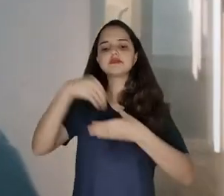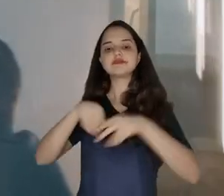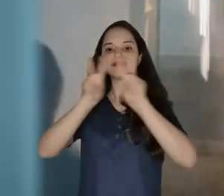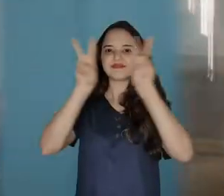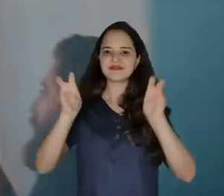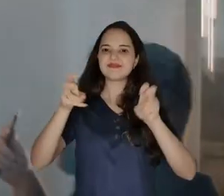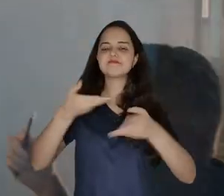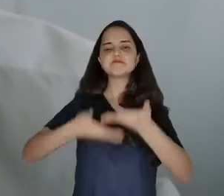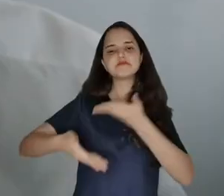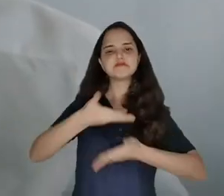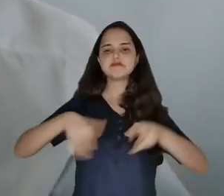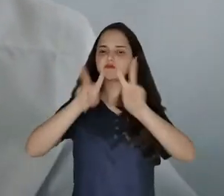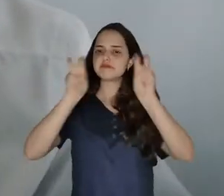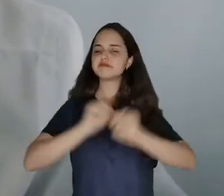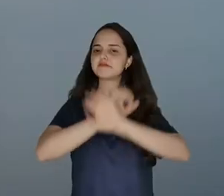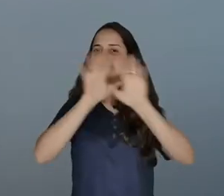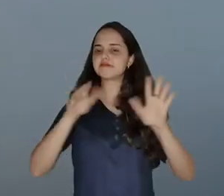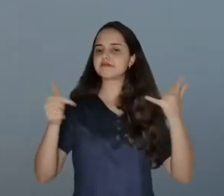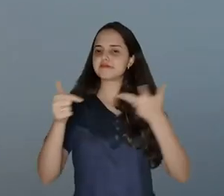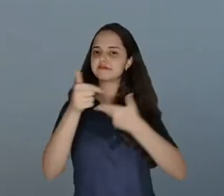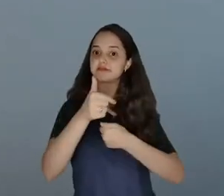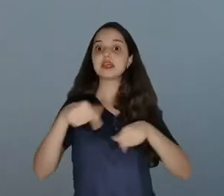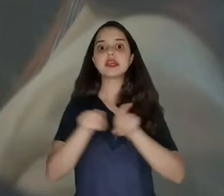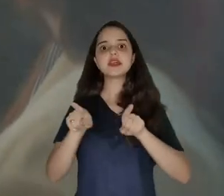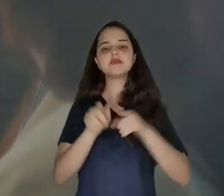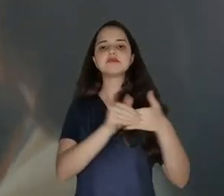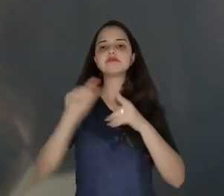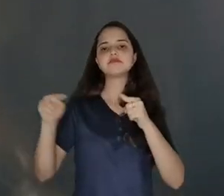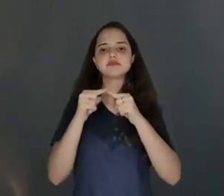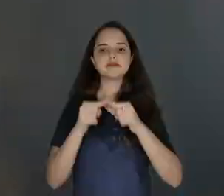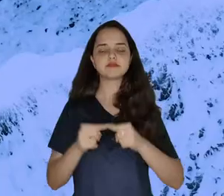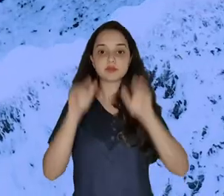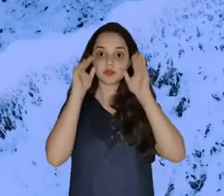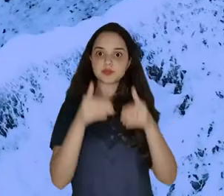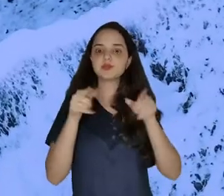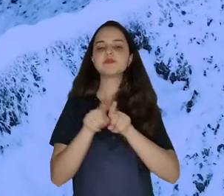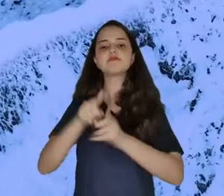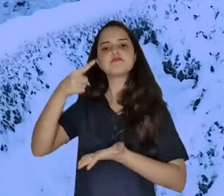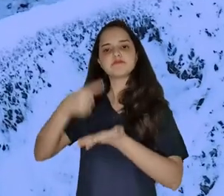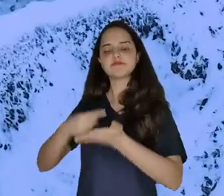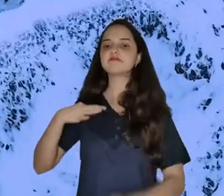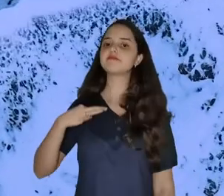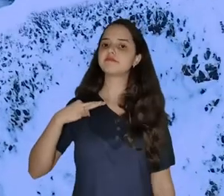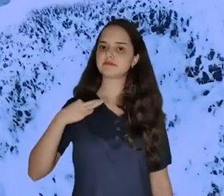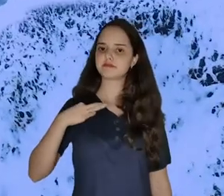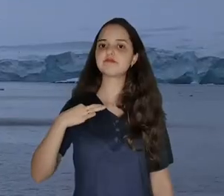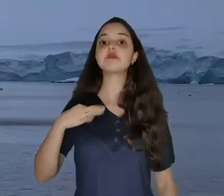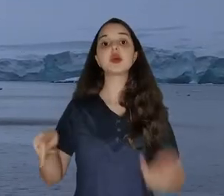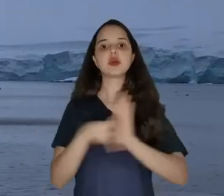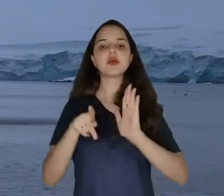é conduzido internamente a partir de uma definição clara de atribuições, guiadas por diretrizes específicas e compromissos